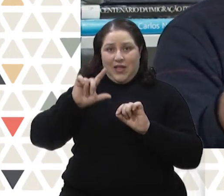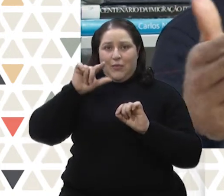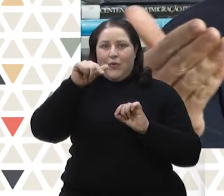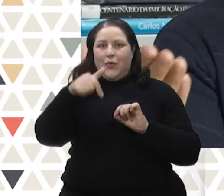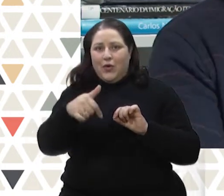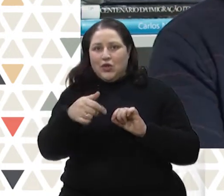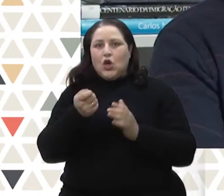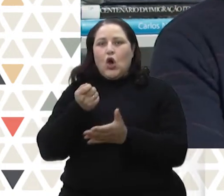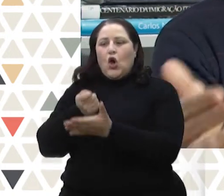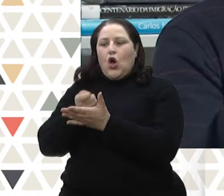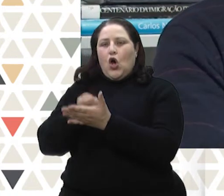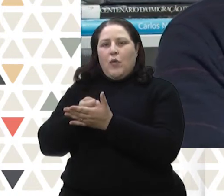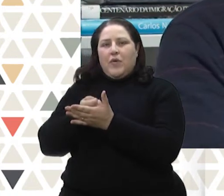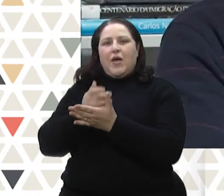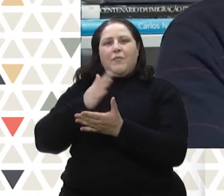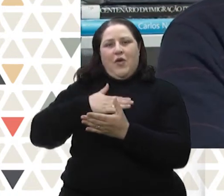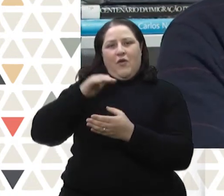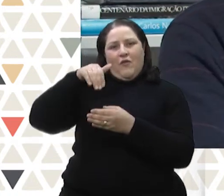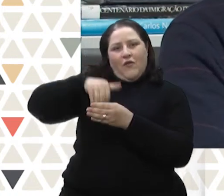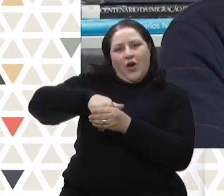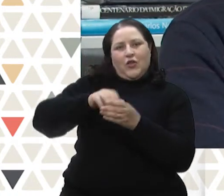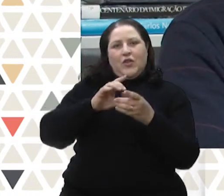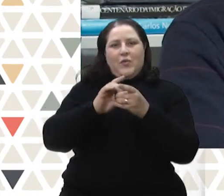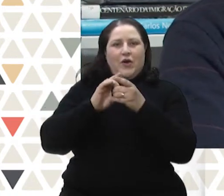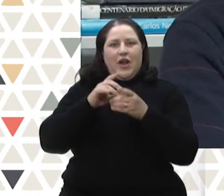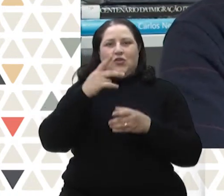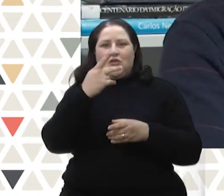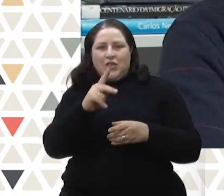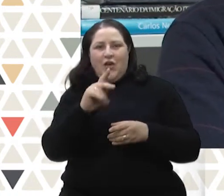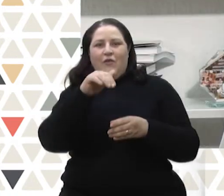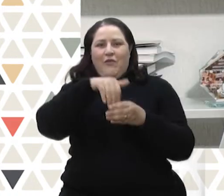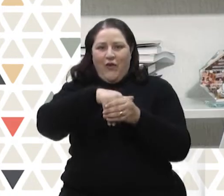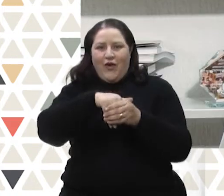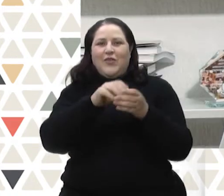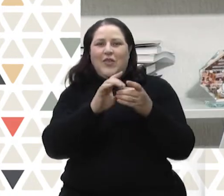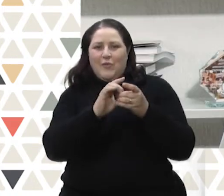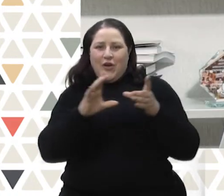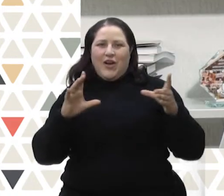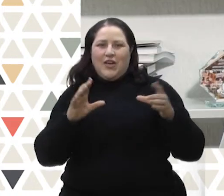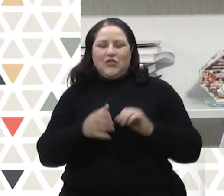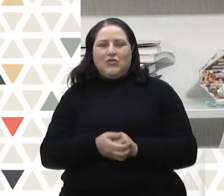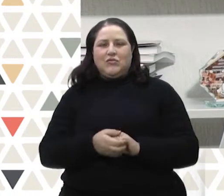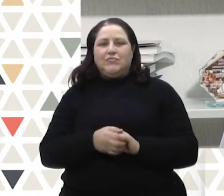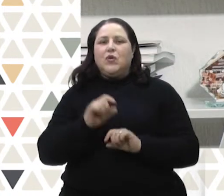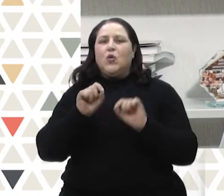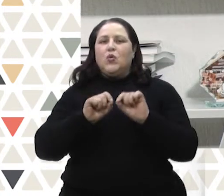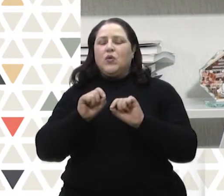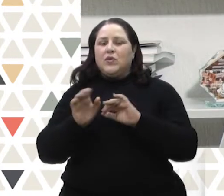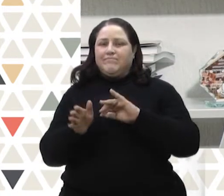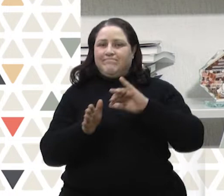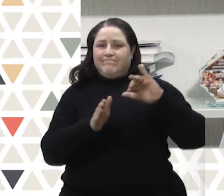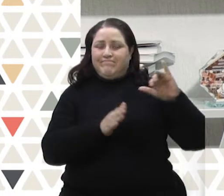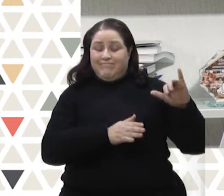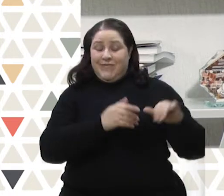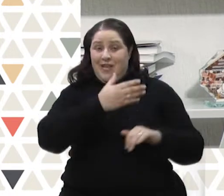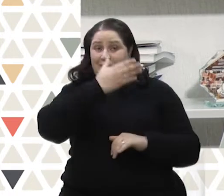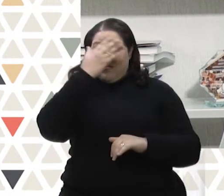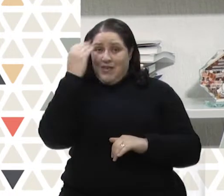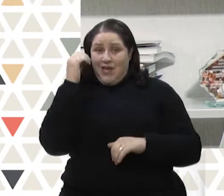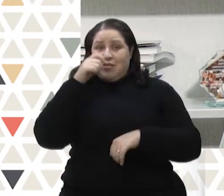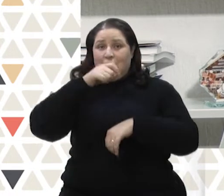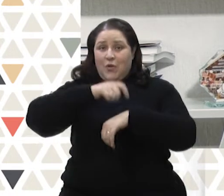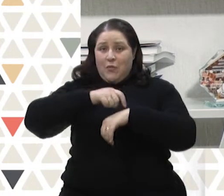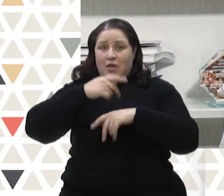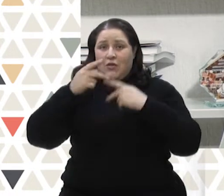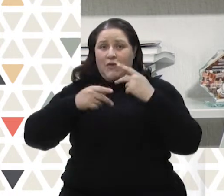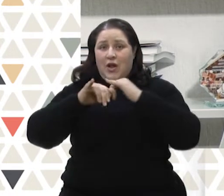que nós podemos, posteriormente, cobrar o nosso voto democrático. Um dos grandes pontos que se esquece, quando